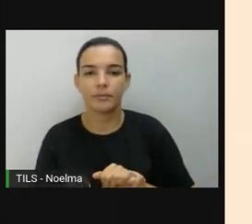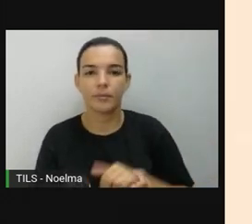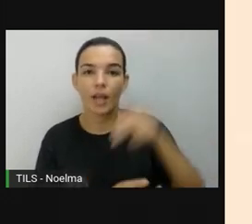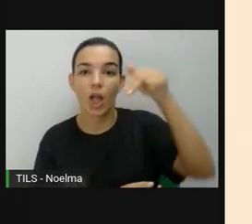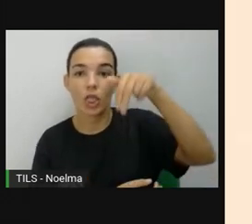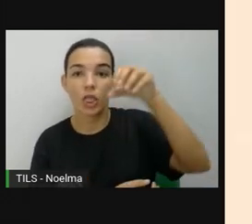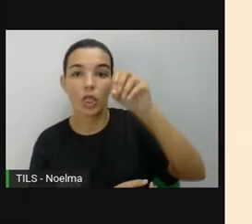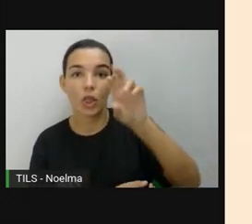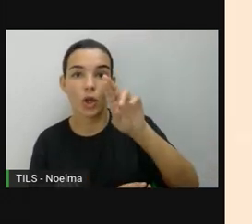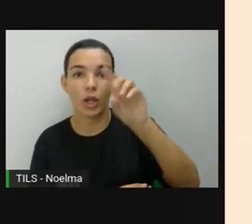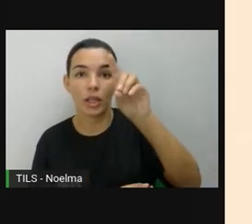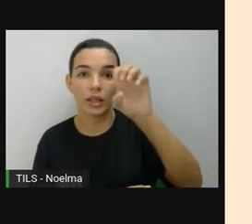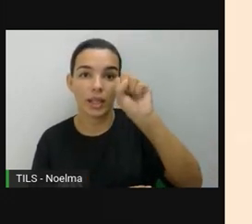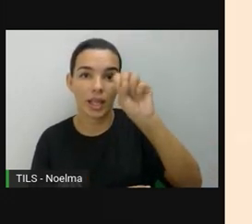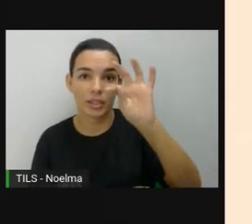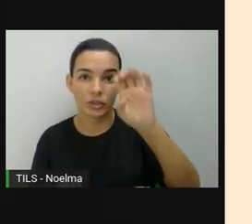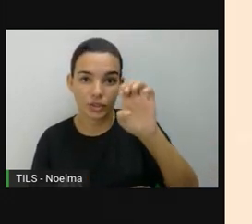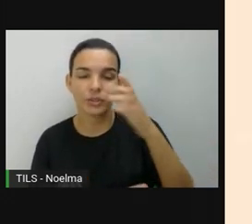região nordeste,